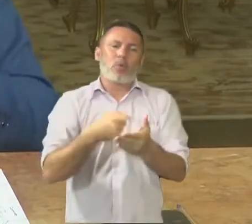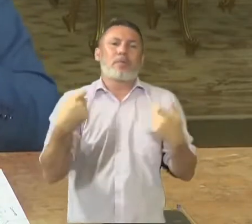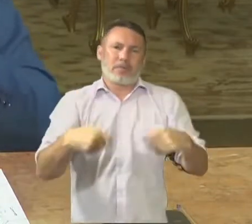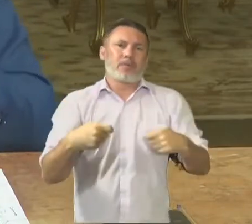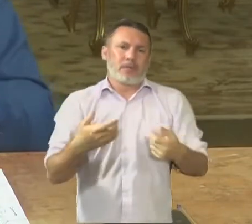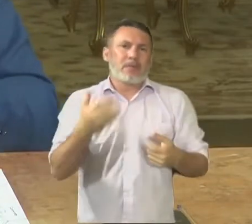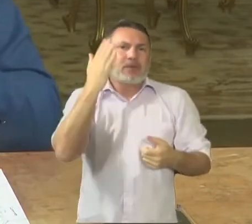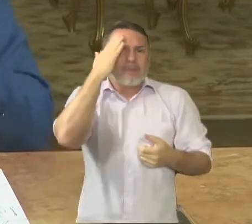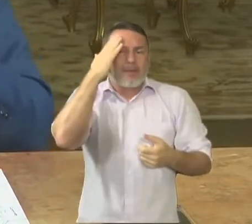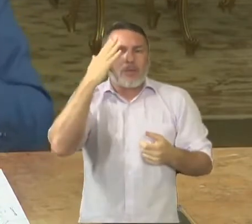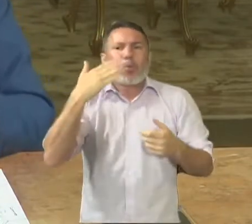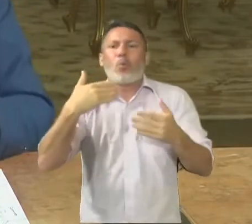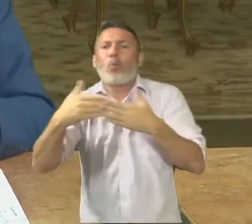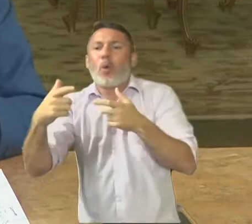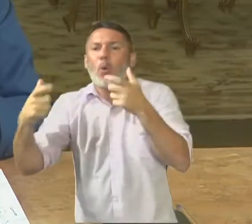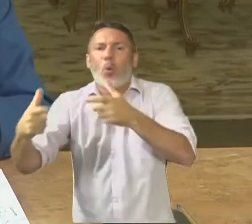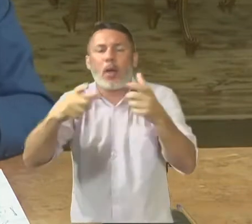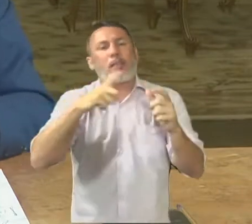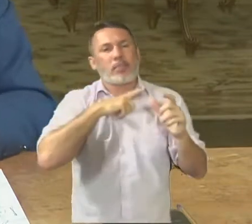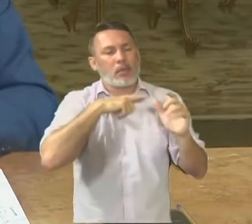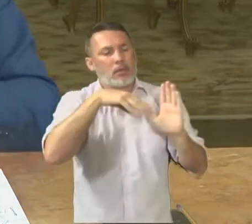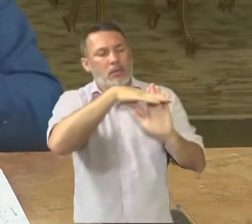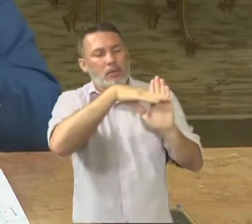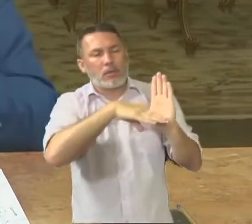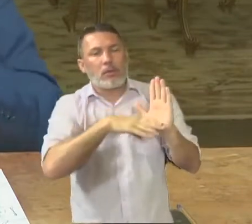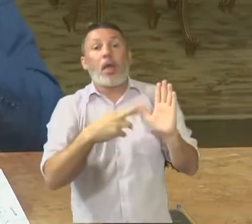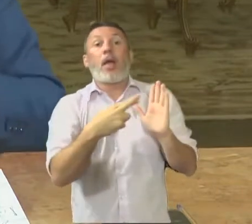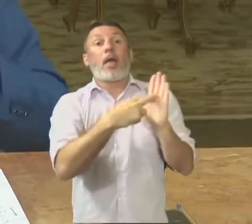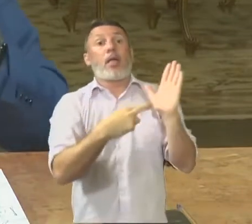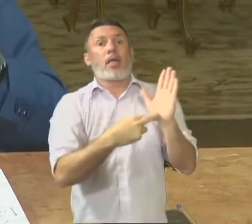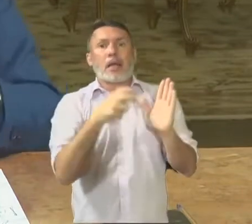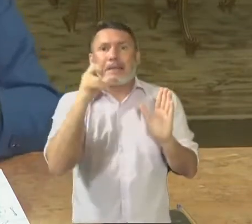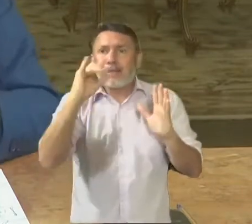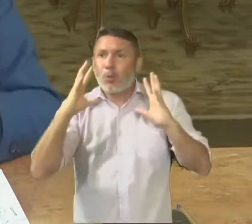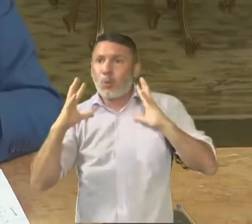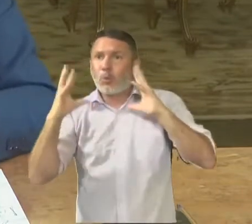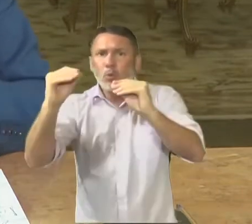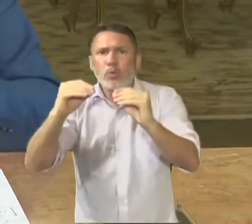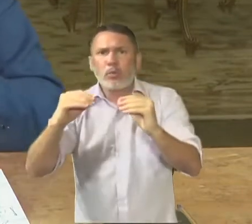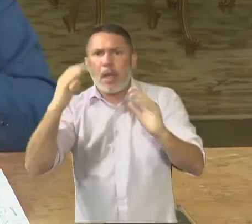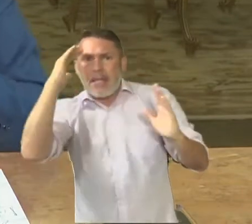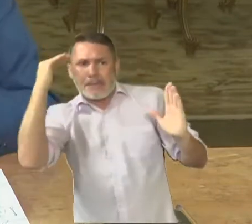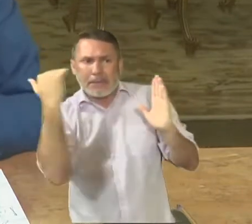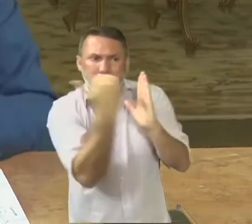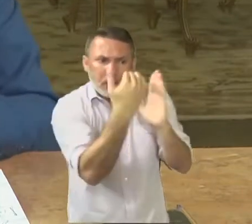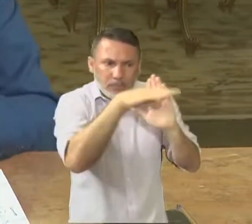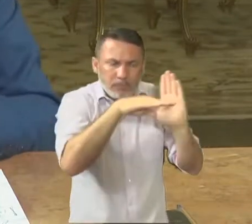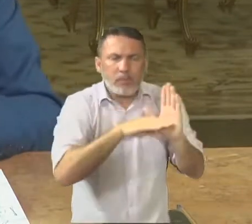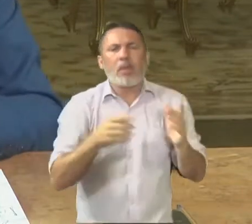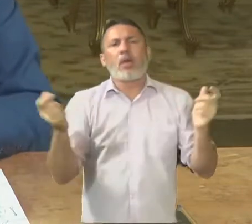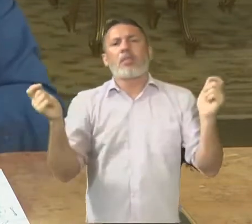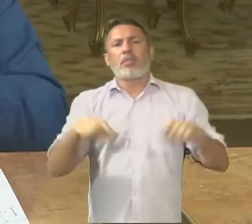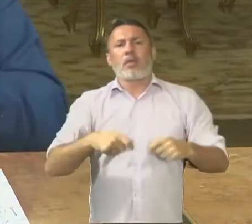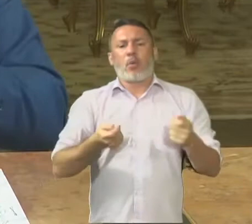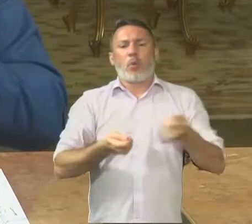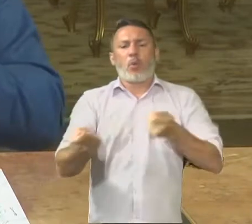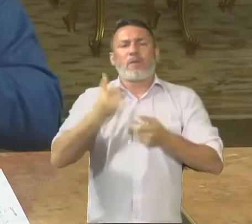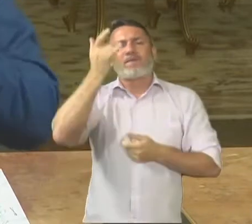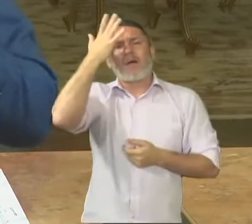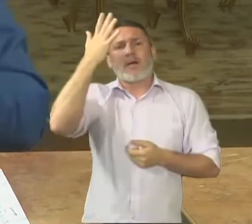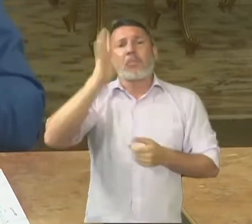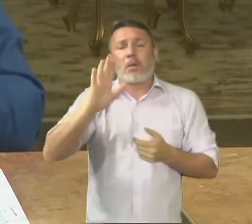econômicas e sociais têm protocolo, está certo? Se todos seguissem o protocolo, seria muito mais fácil, está certo? Então,